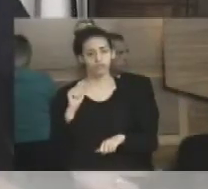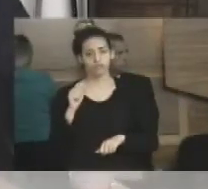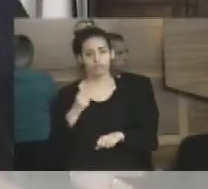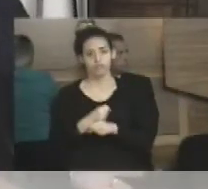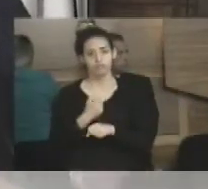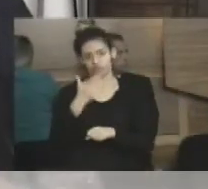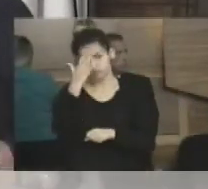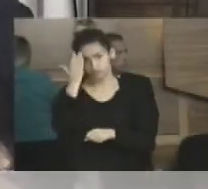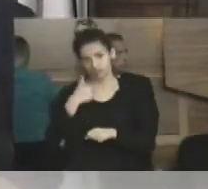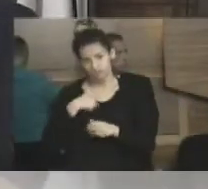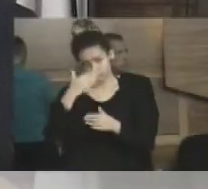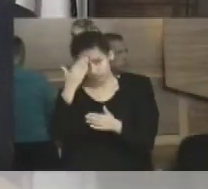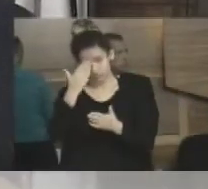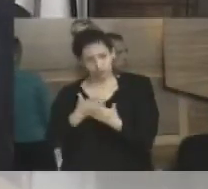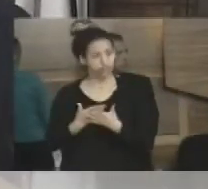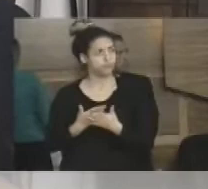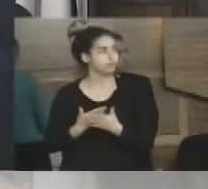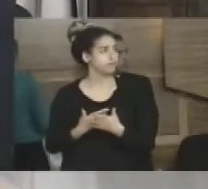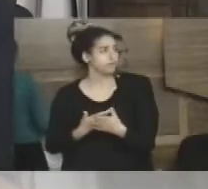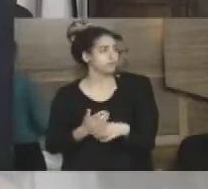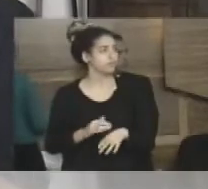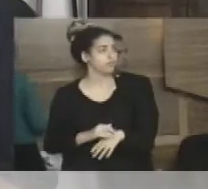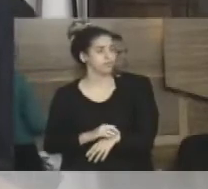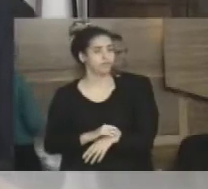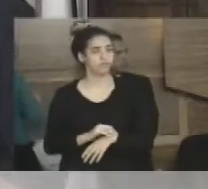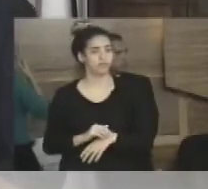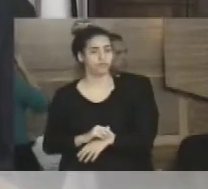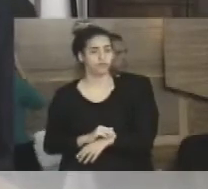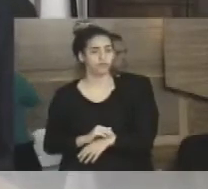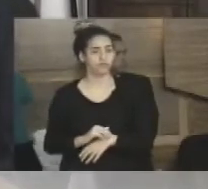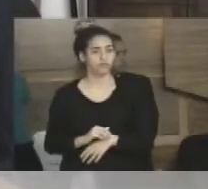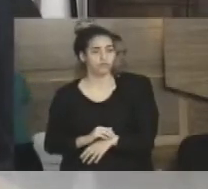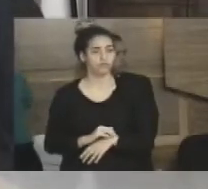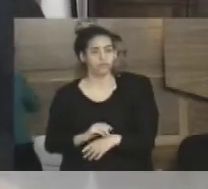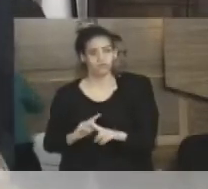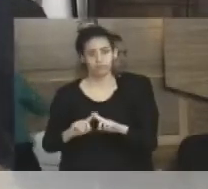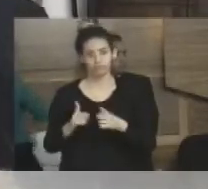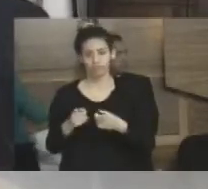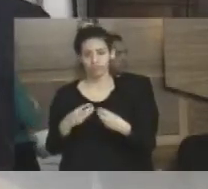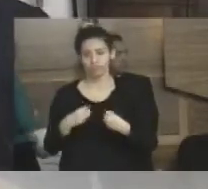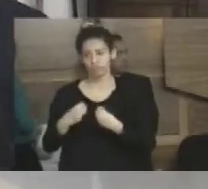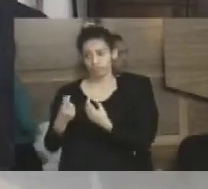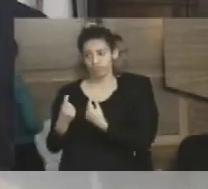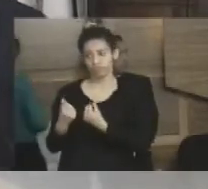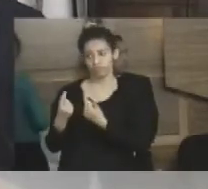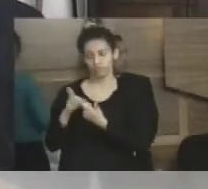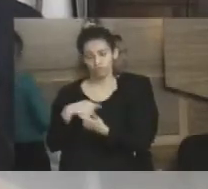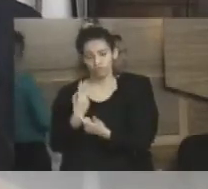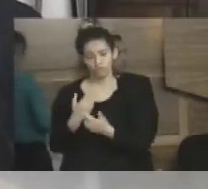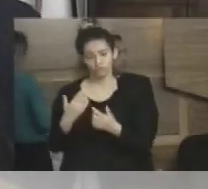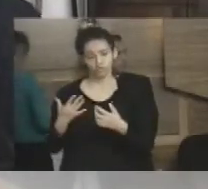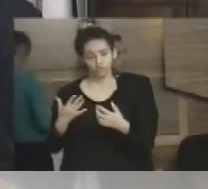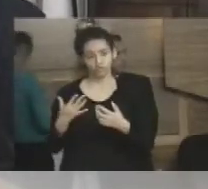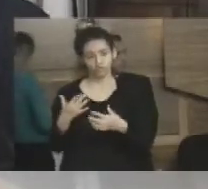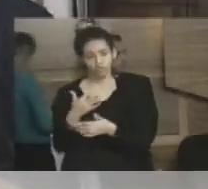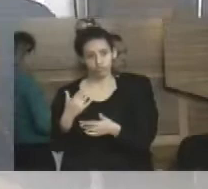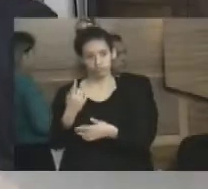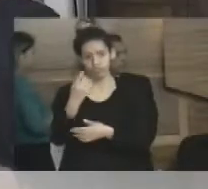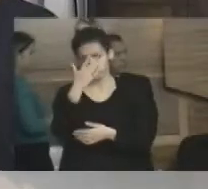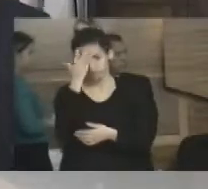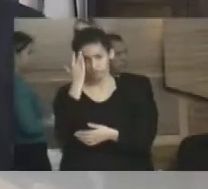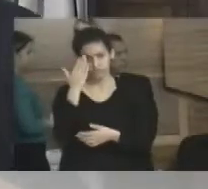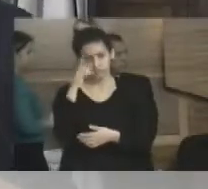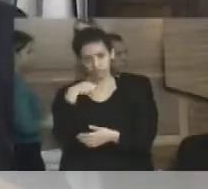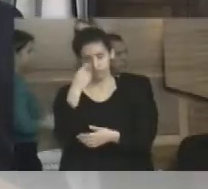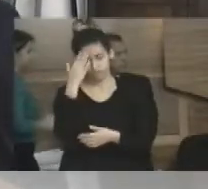pessoas que eu confio. Não desmerecendo, ele pode confiar no senhor, mas entregar o cofre da nossa cidade para uma pessoa que a gente